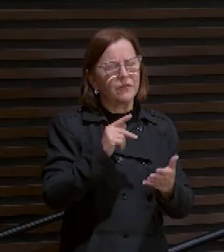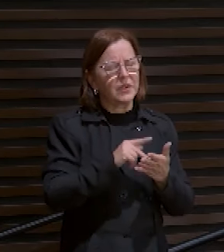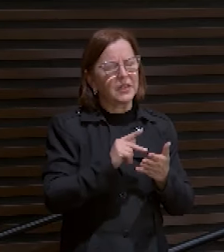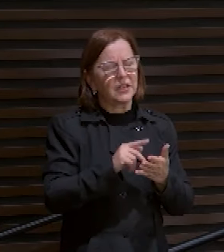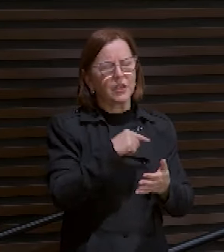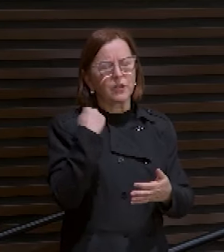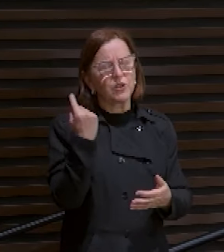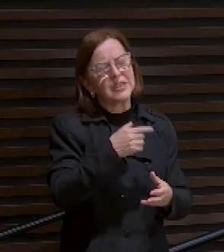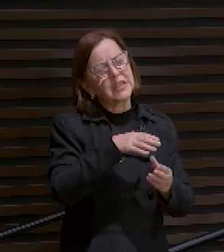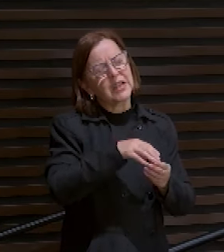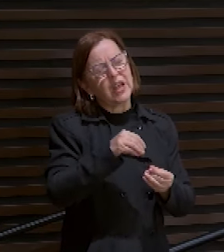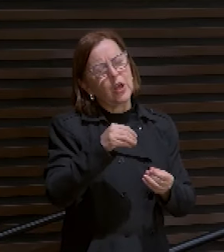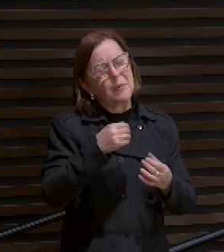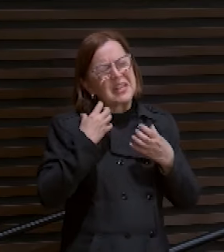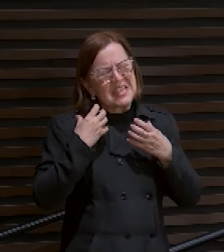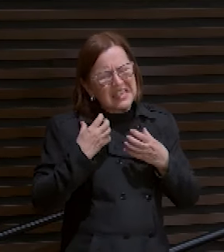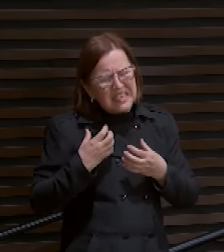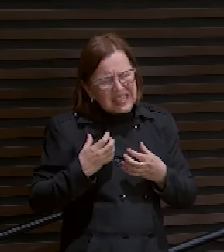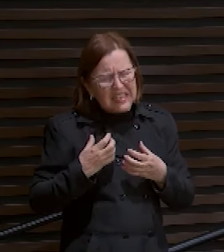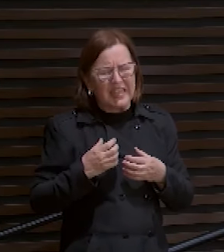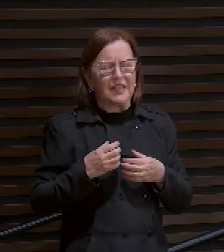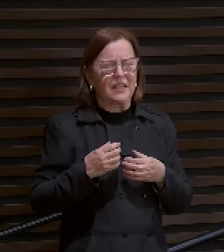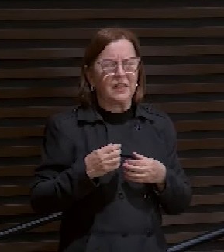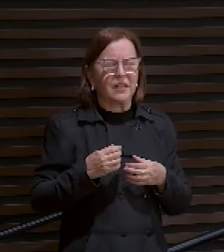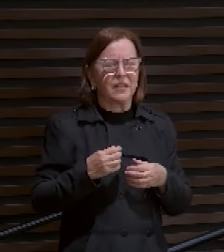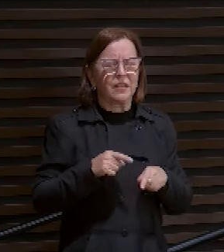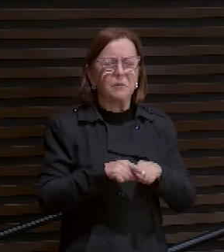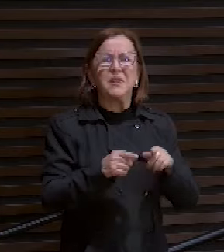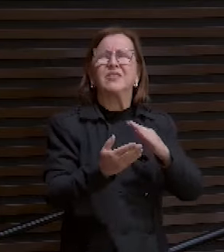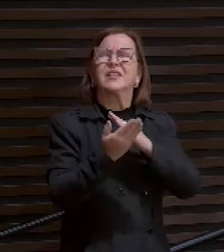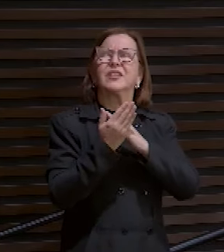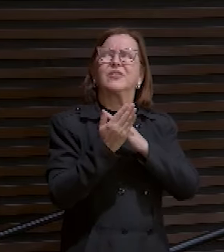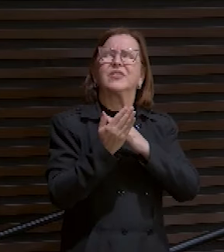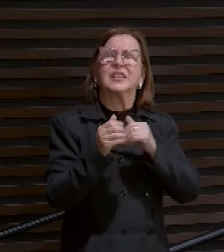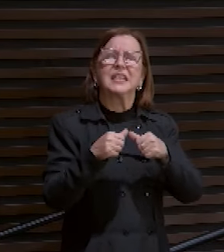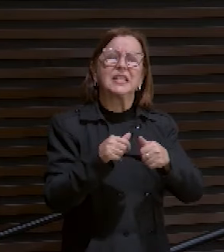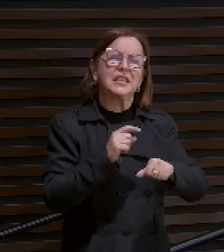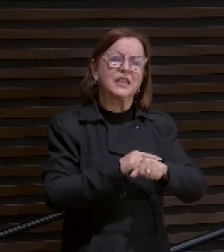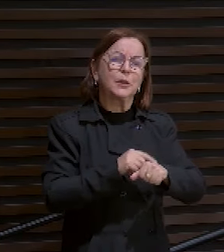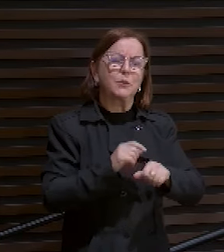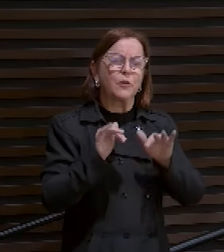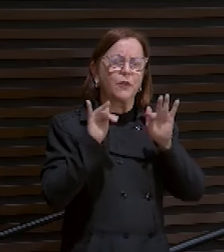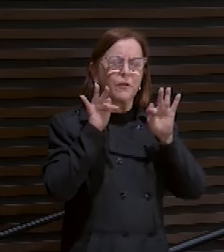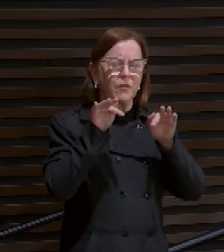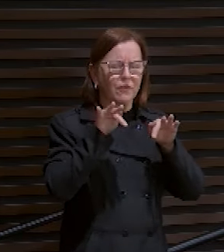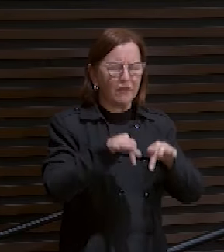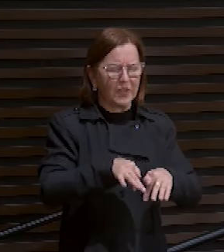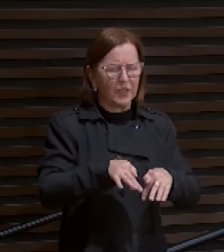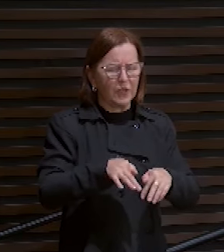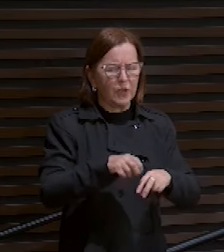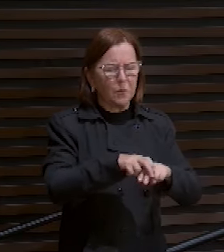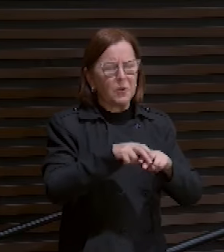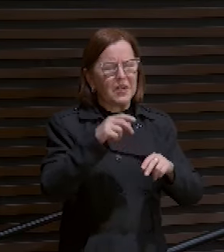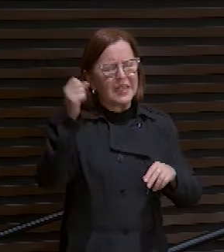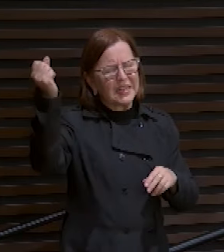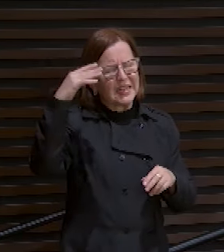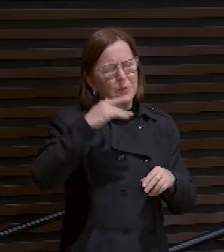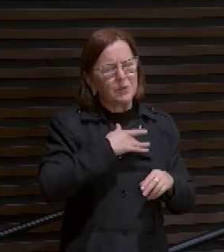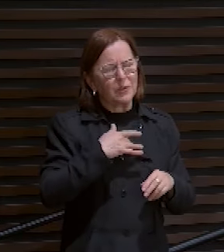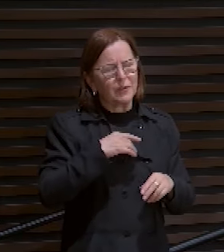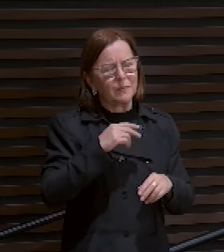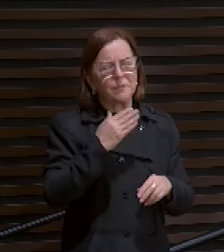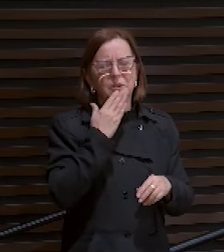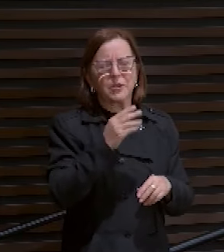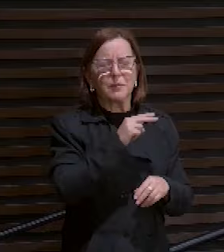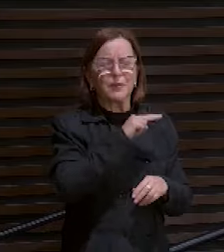estão cansadas e sobrecarregadas. Mas nos ajuda nesse tempo do fim. Por graça e misericórdia nós te pedimos. Em nome de